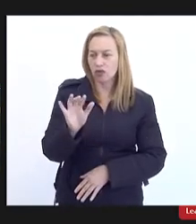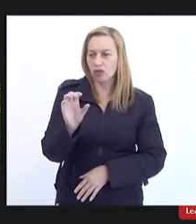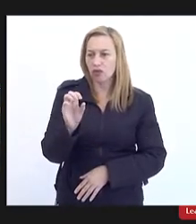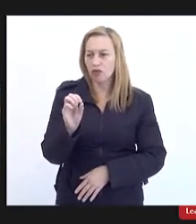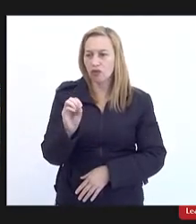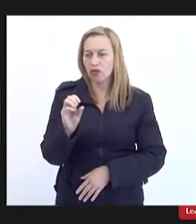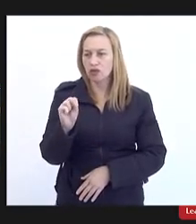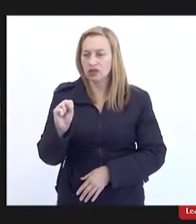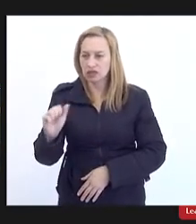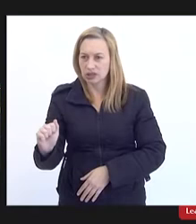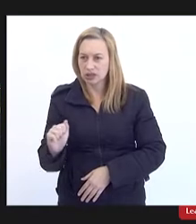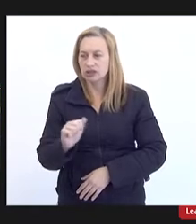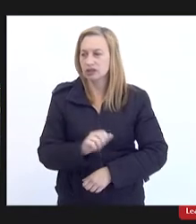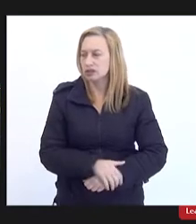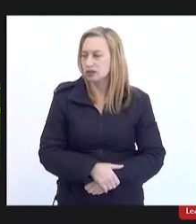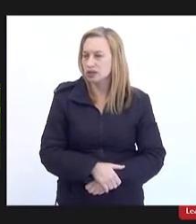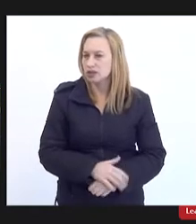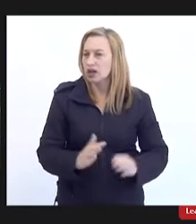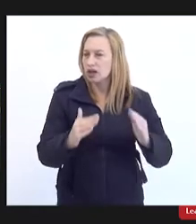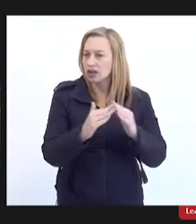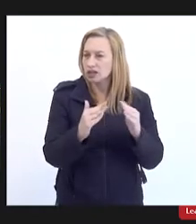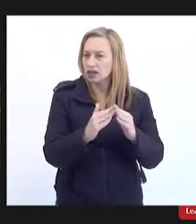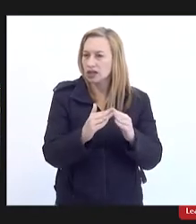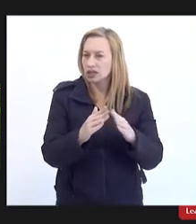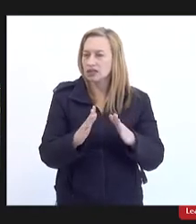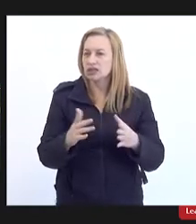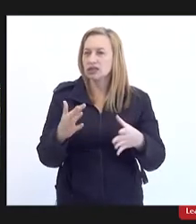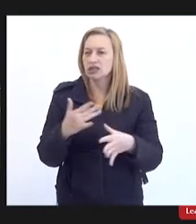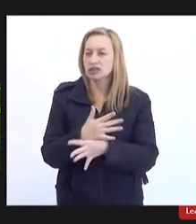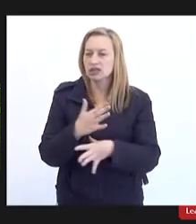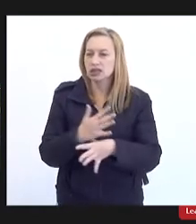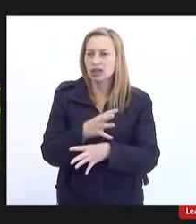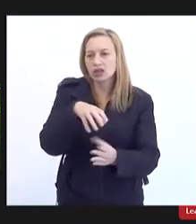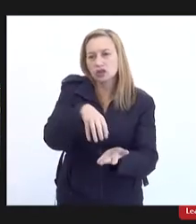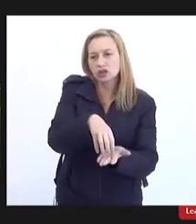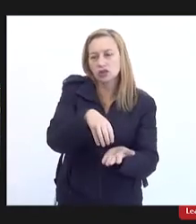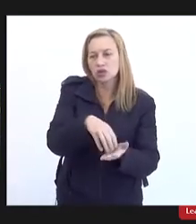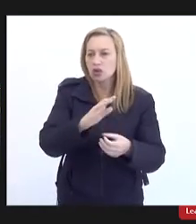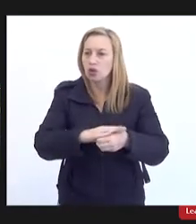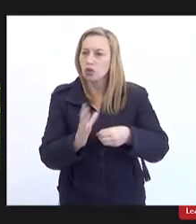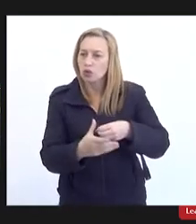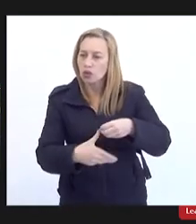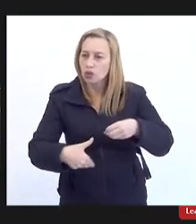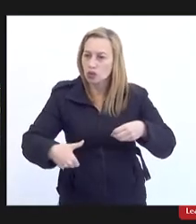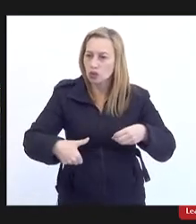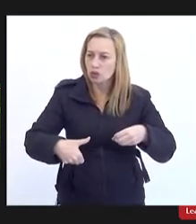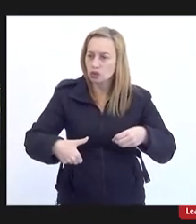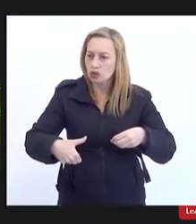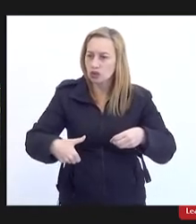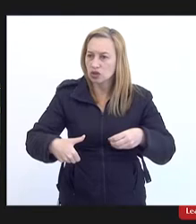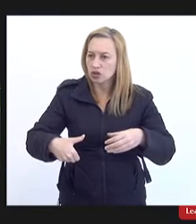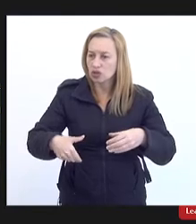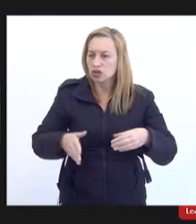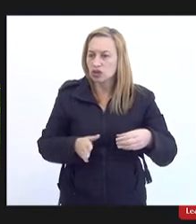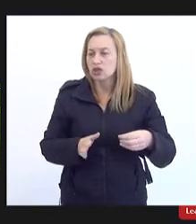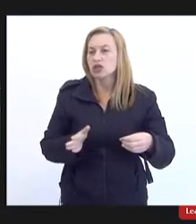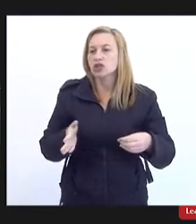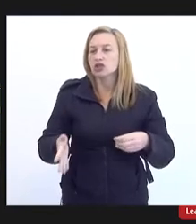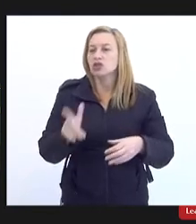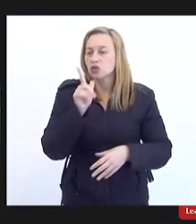fossas e as casas da cidade do centro da cidade o esgoto cai em natura no rio no rio